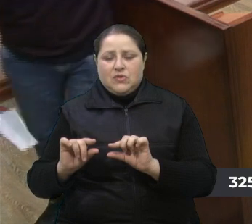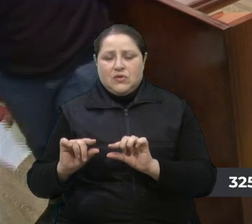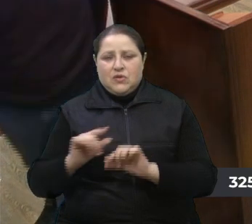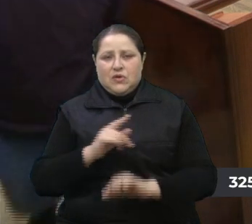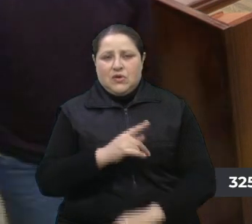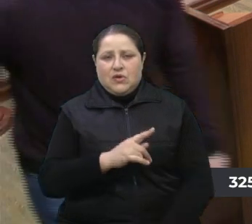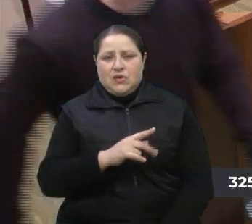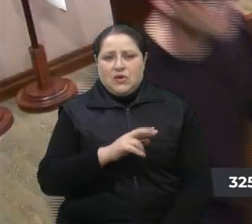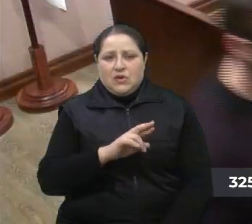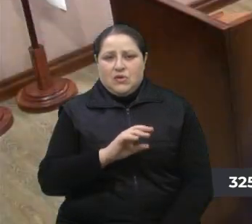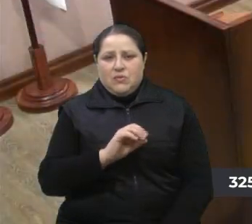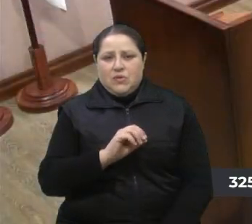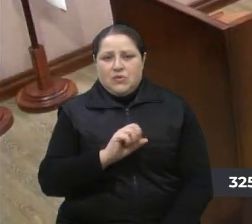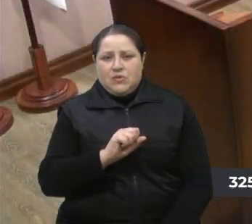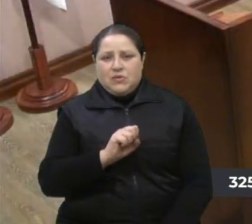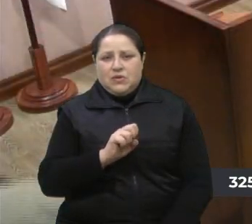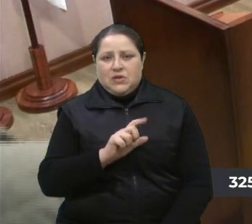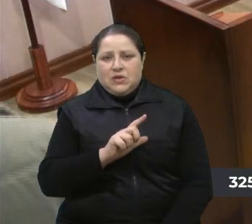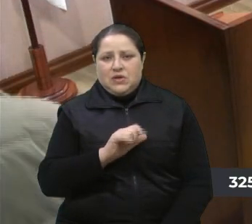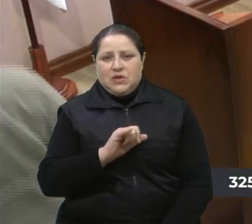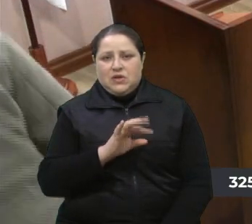Obrigado. Encerrado o grande expediente.